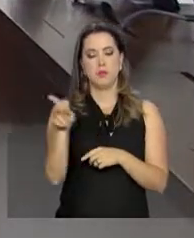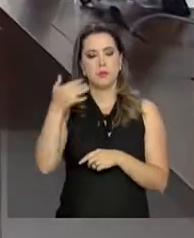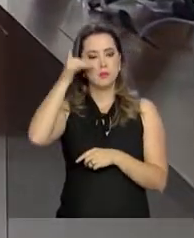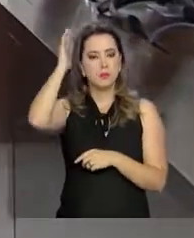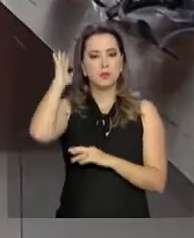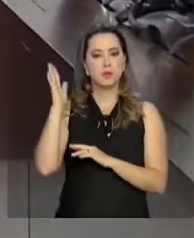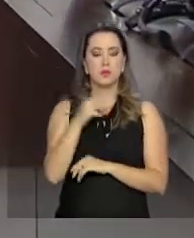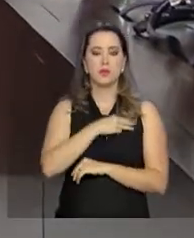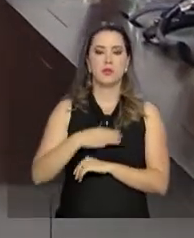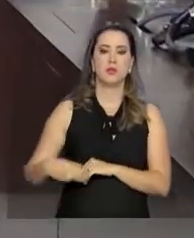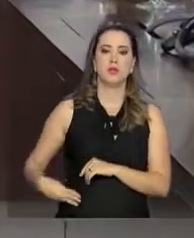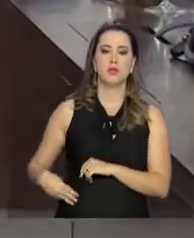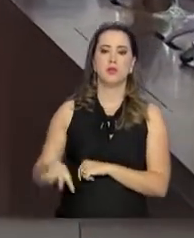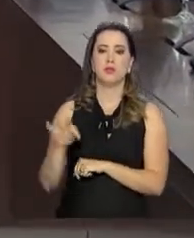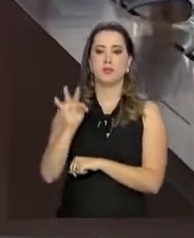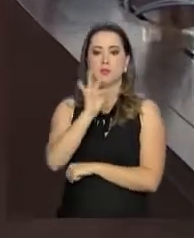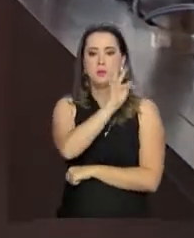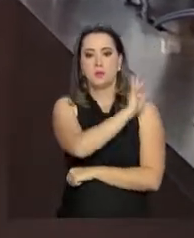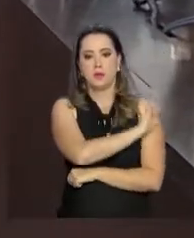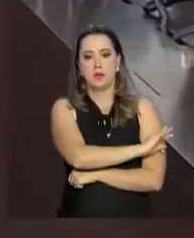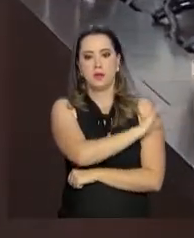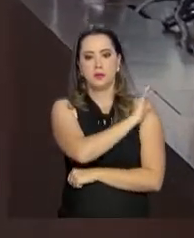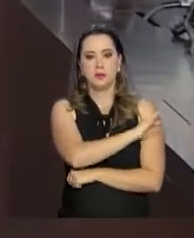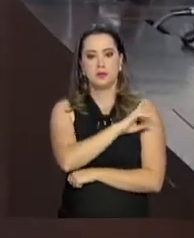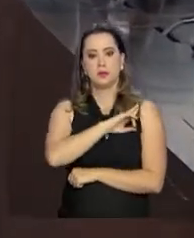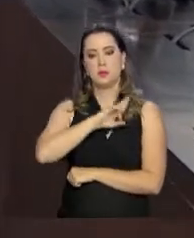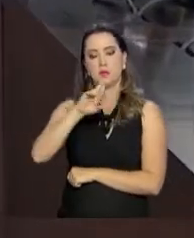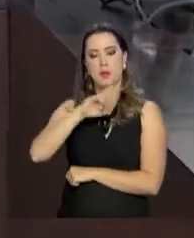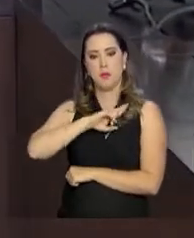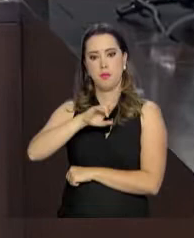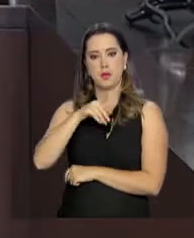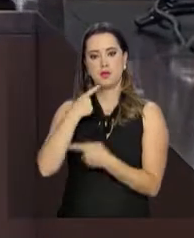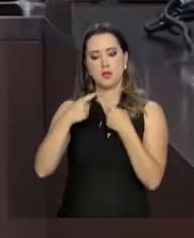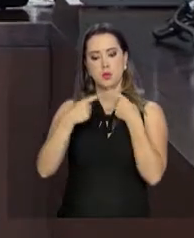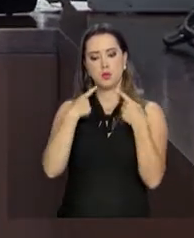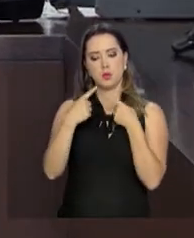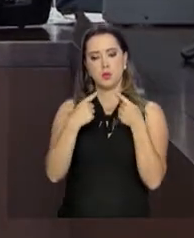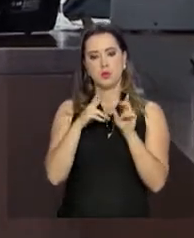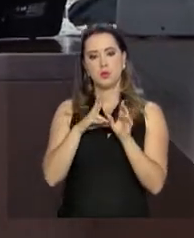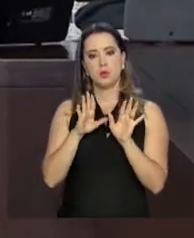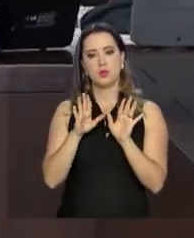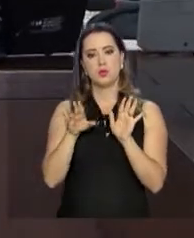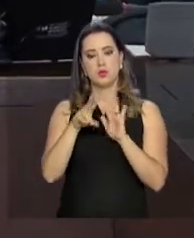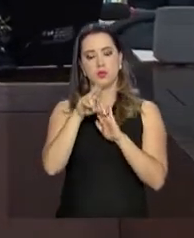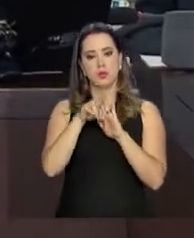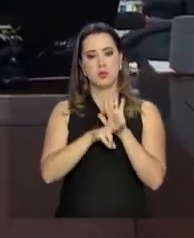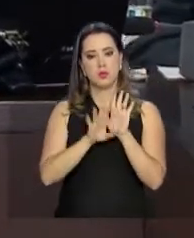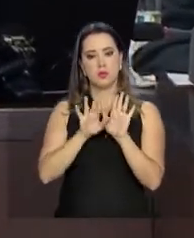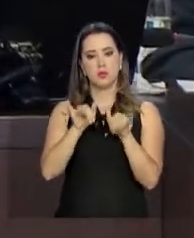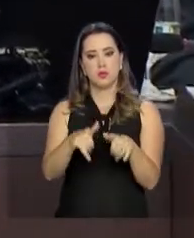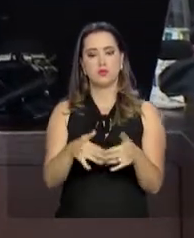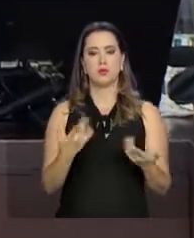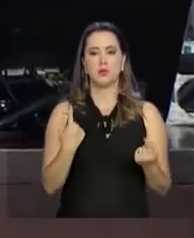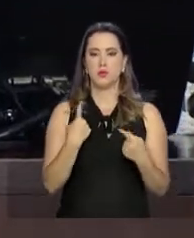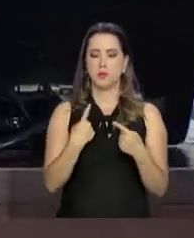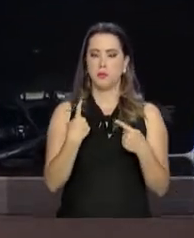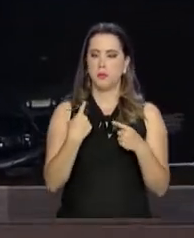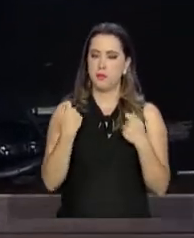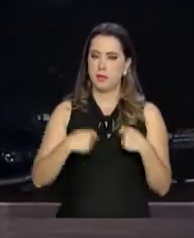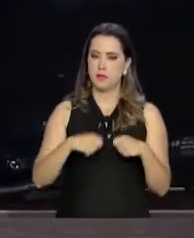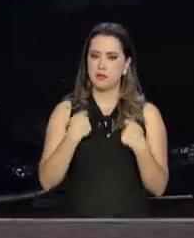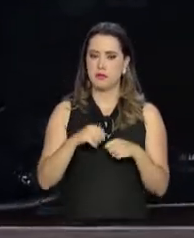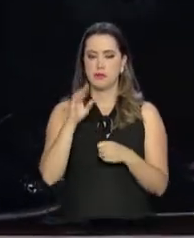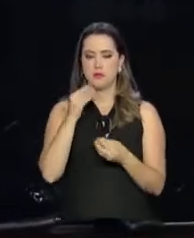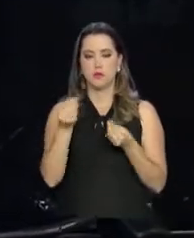técnicos e representantes de empresas privadas discutiram o texto final. Para o governo, novo decreto tem que levar em conta os aspectos